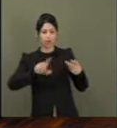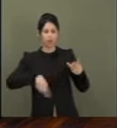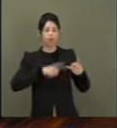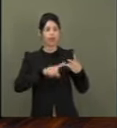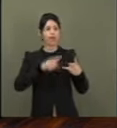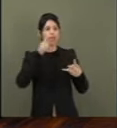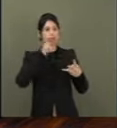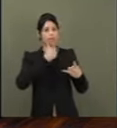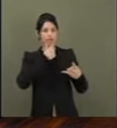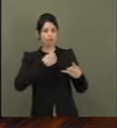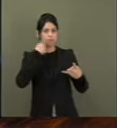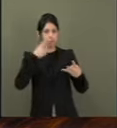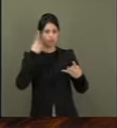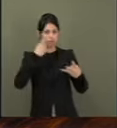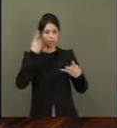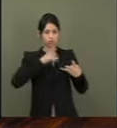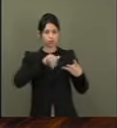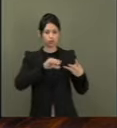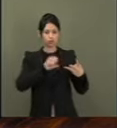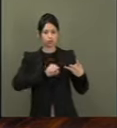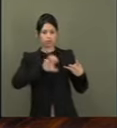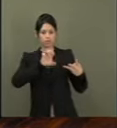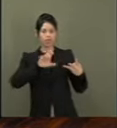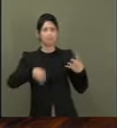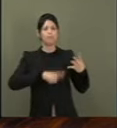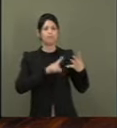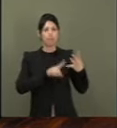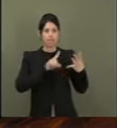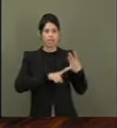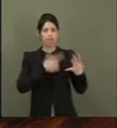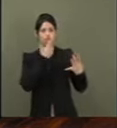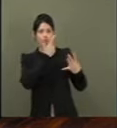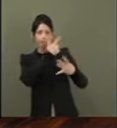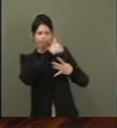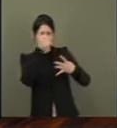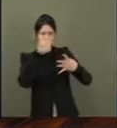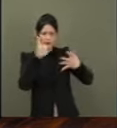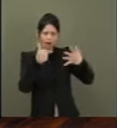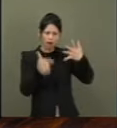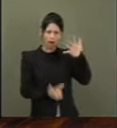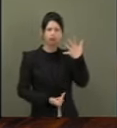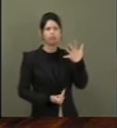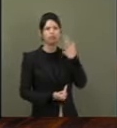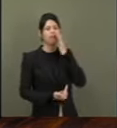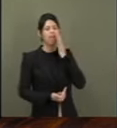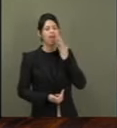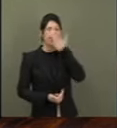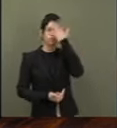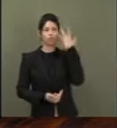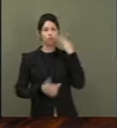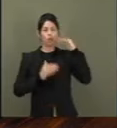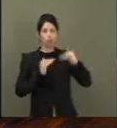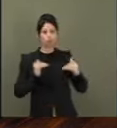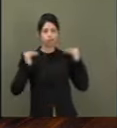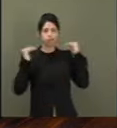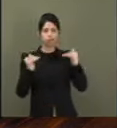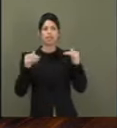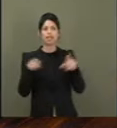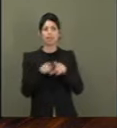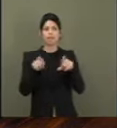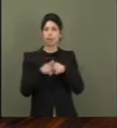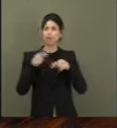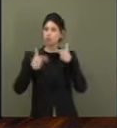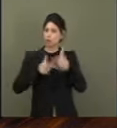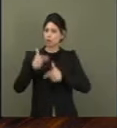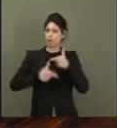deputado José Guimarães e outras autoridades. lideranças de movimentos em